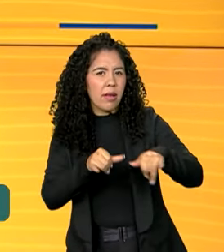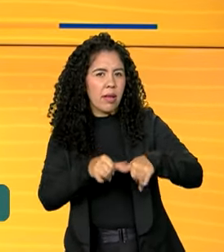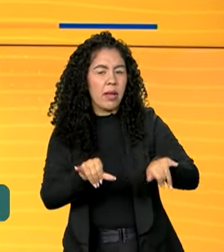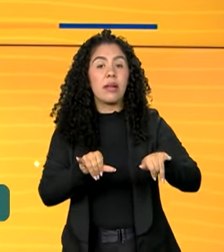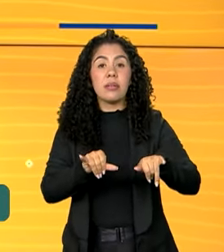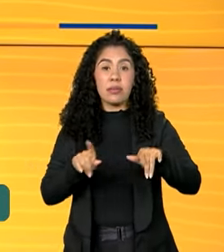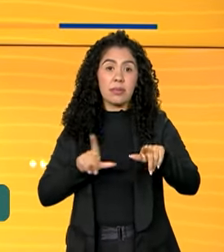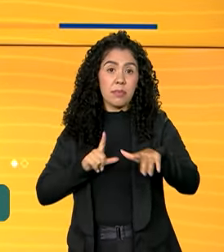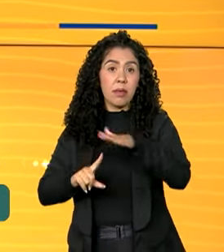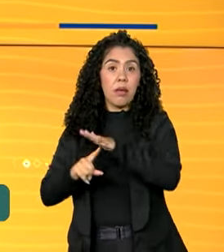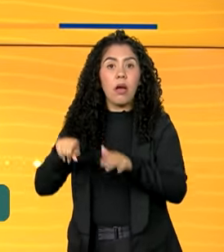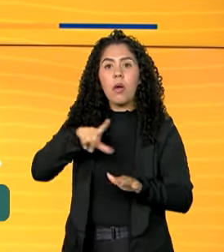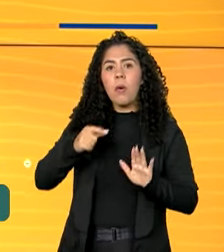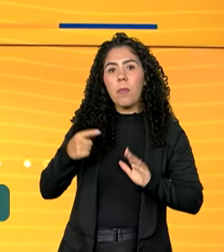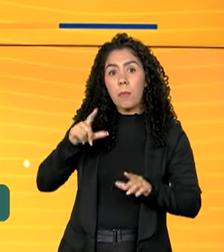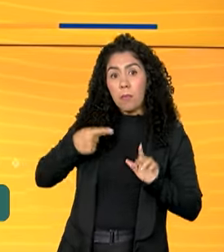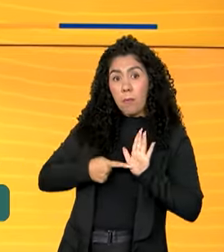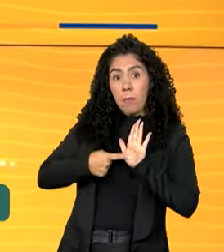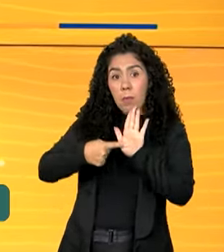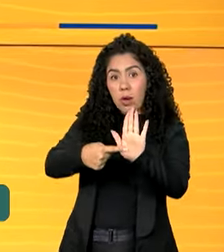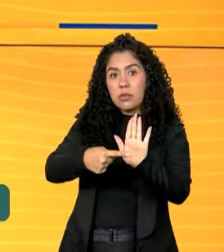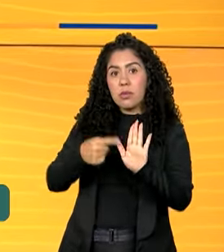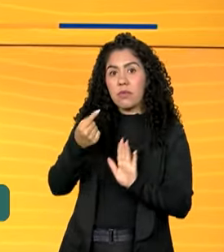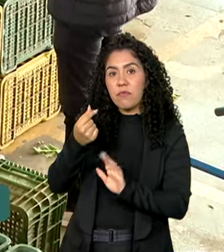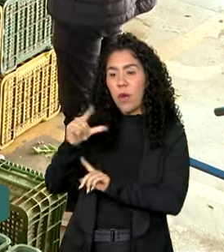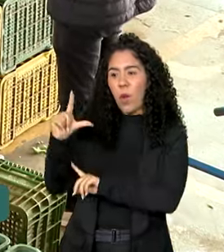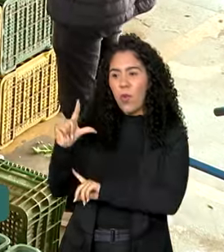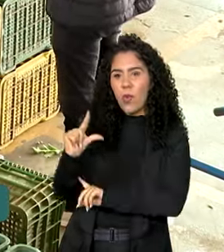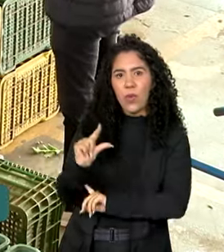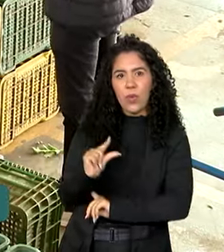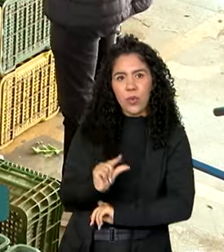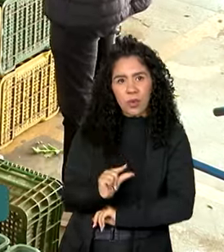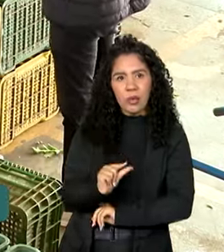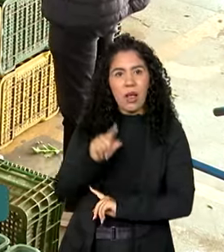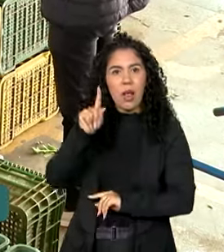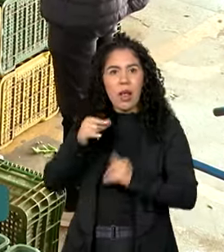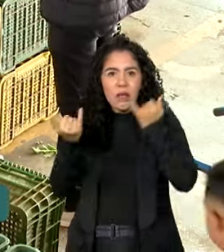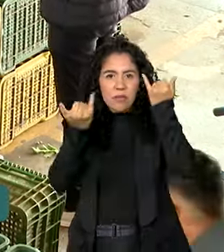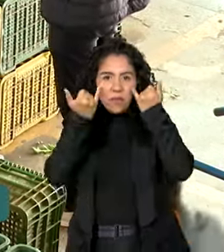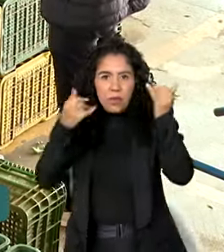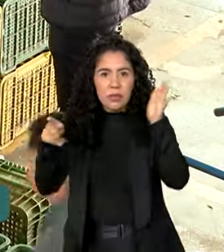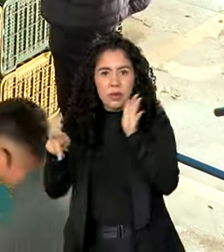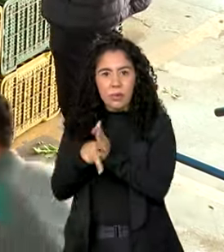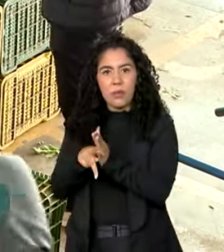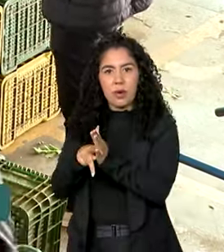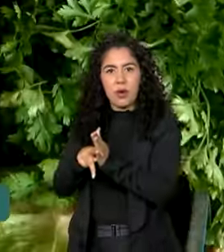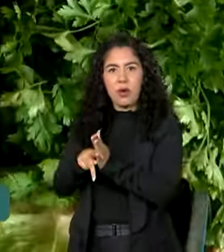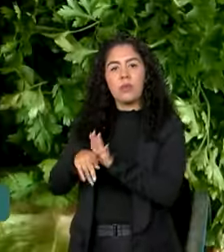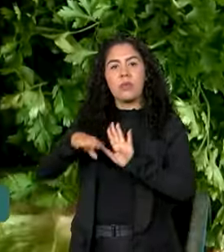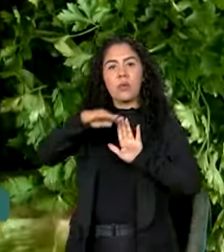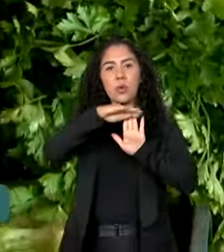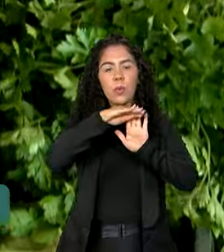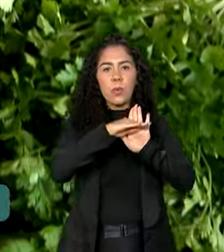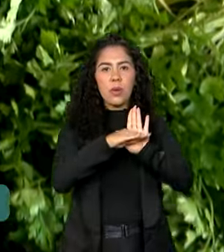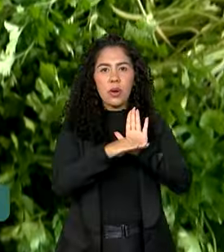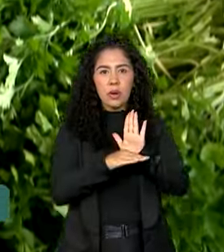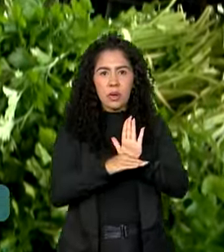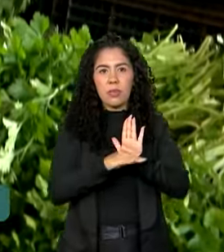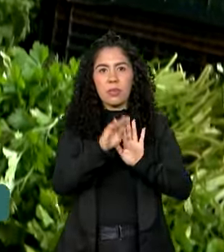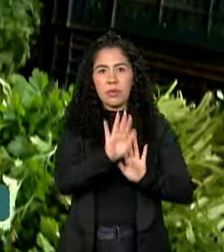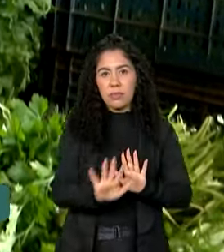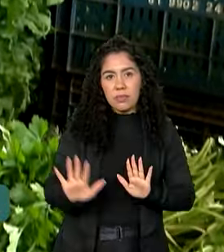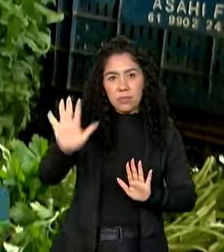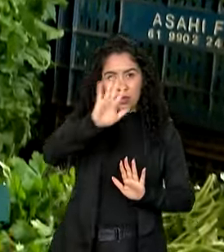do país que registraram queda no último mês. Foi o que mostrou o boletim do Programa Brasileiro de Modernização do